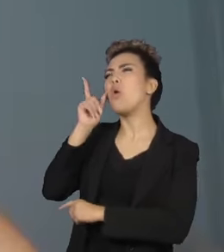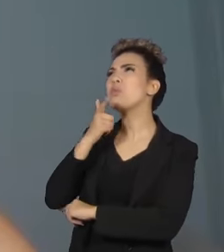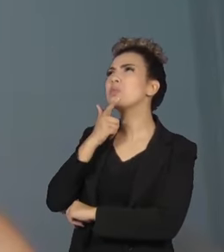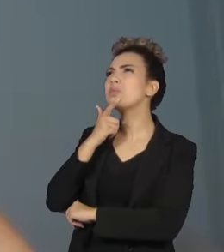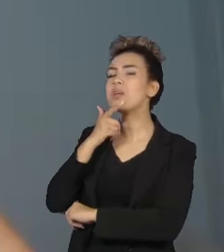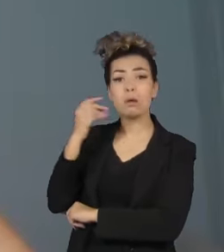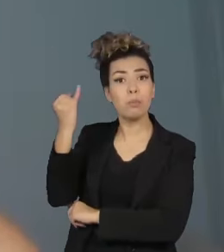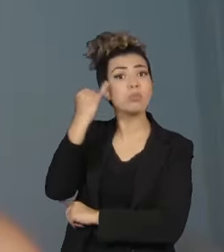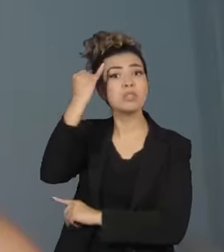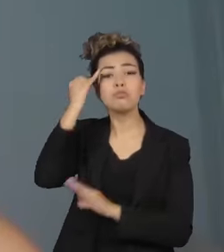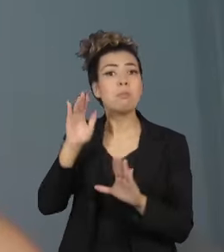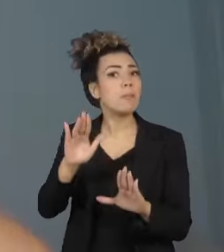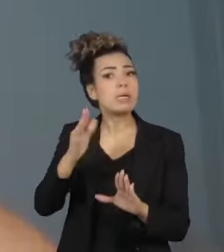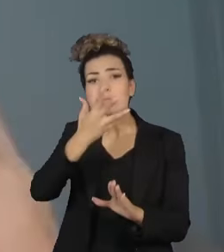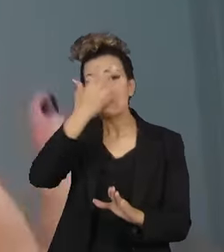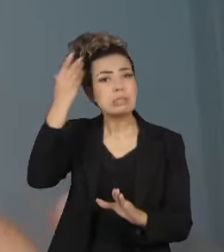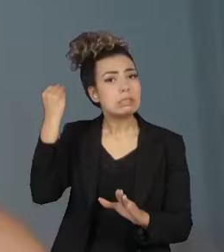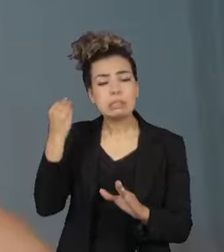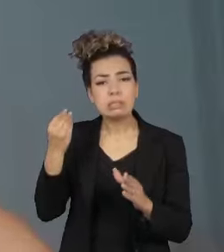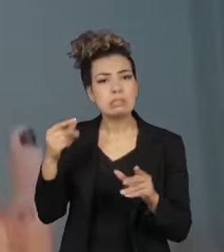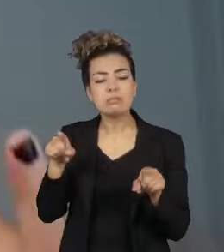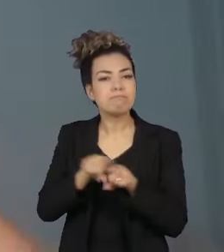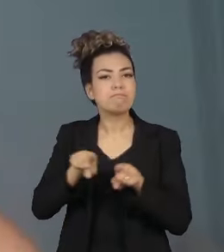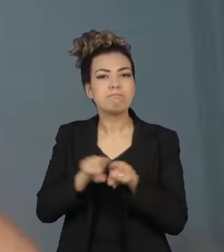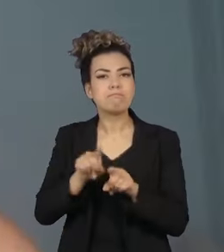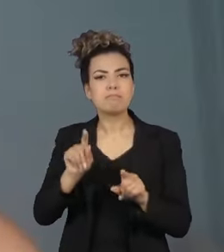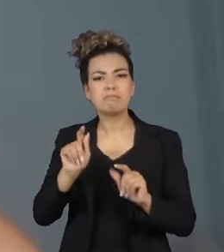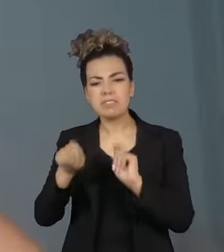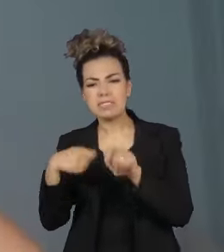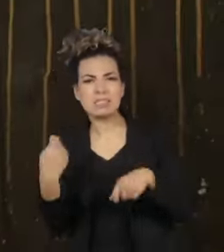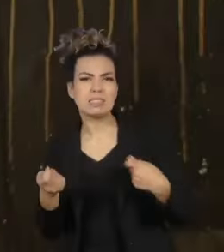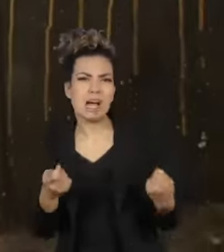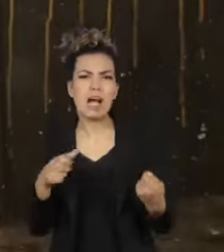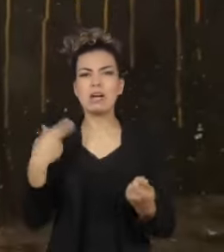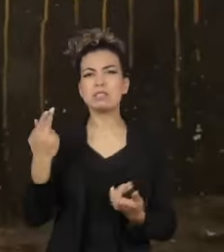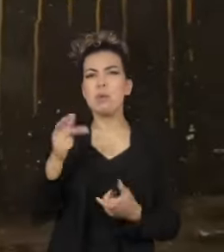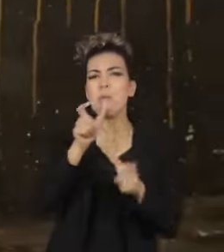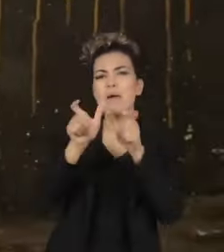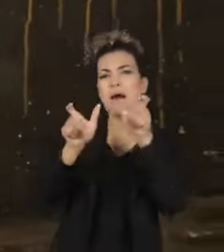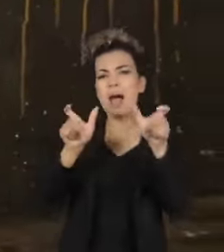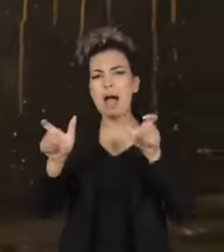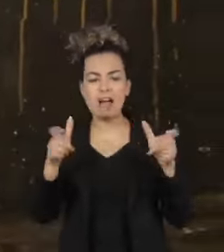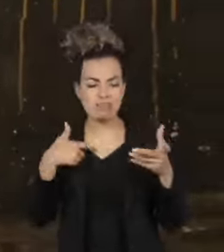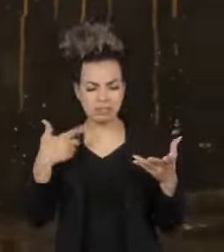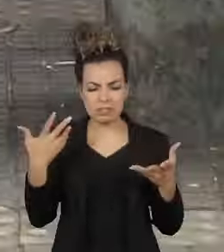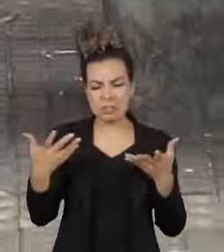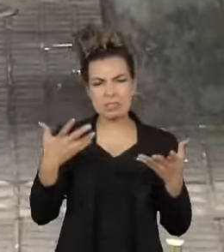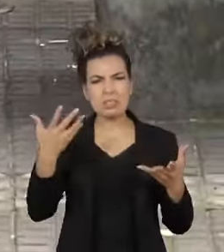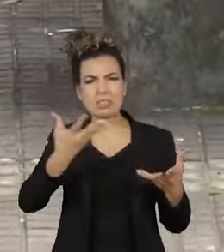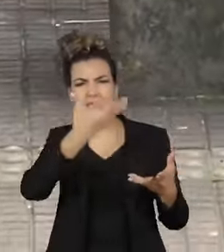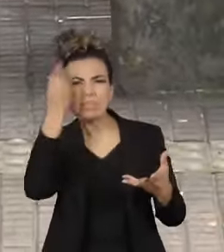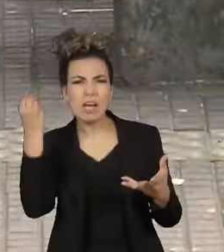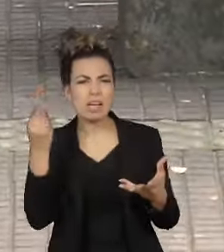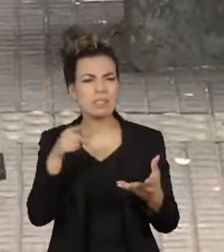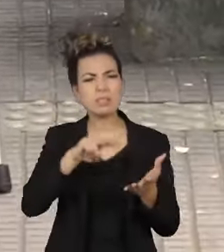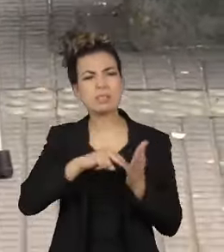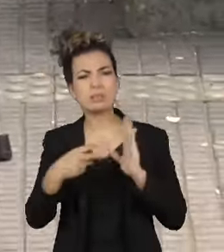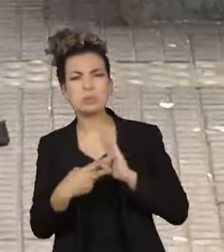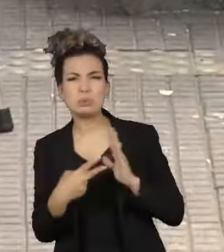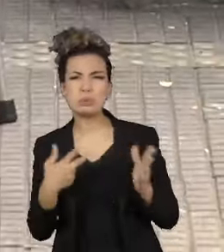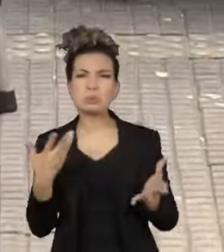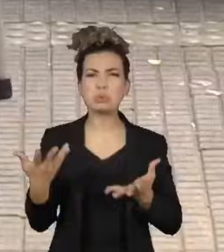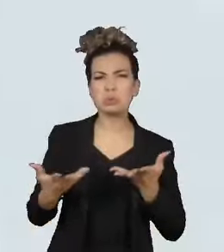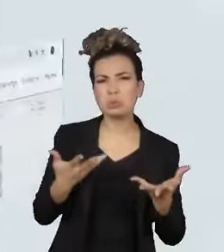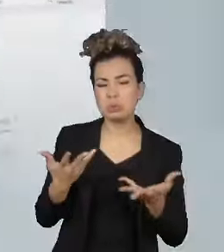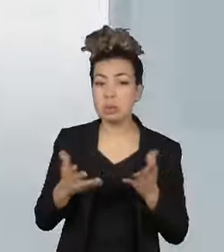Começa a ter problemas de linguagem, às vezes não encontra a palavra exata que quer falar. Mas é possível prevenir boa parte dos casos